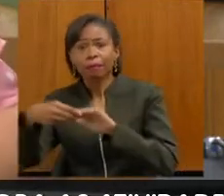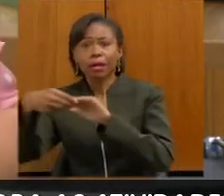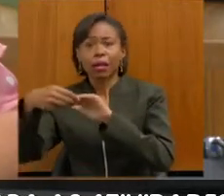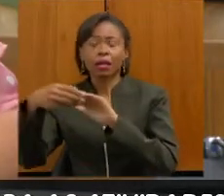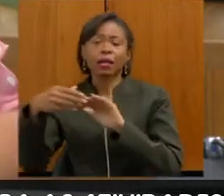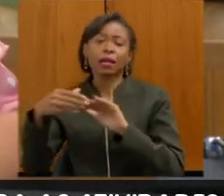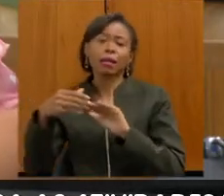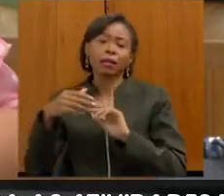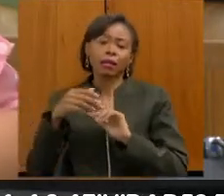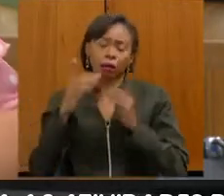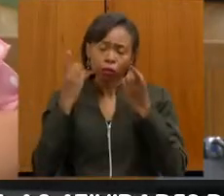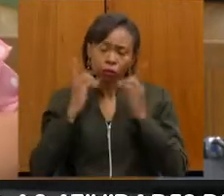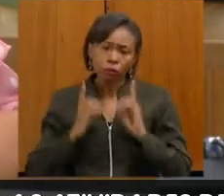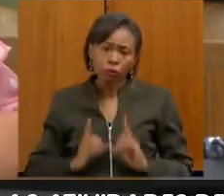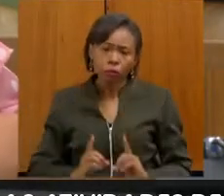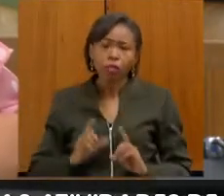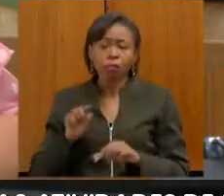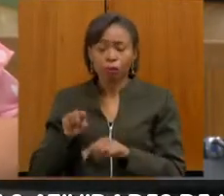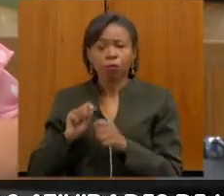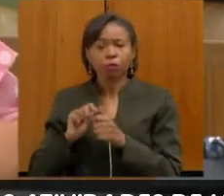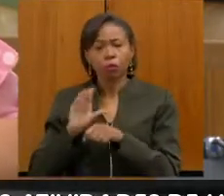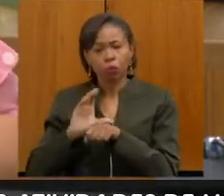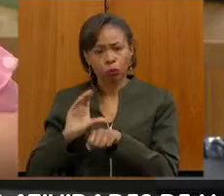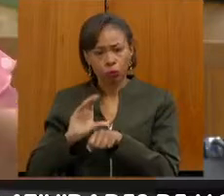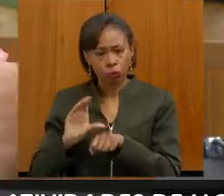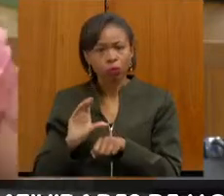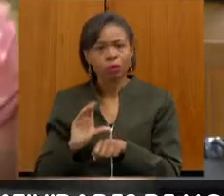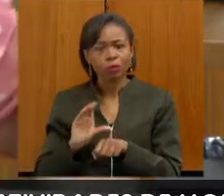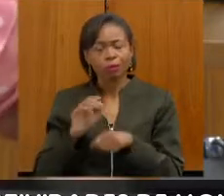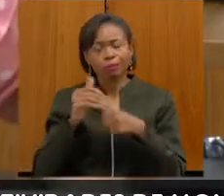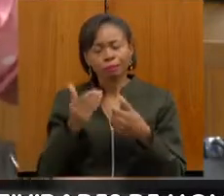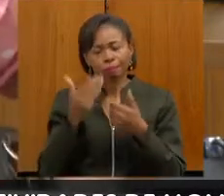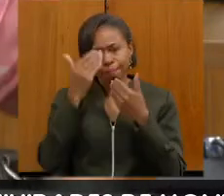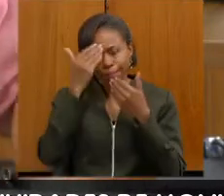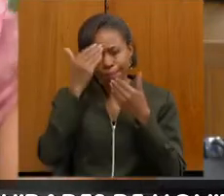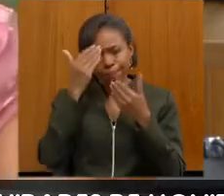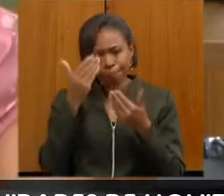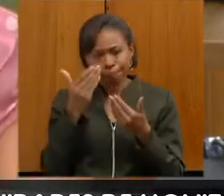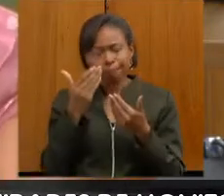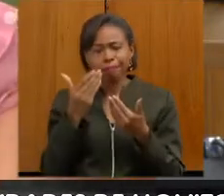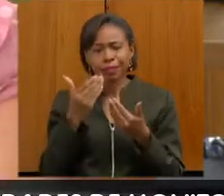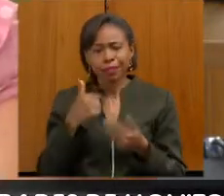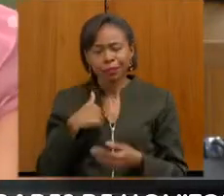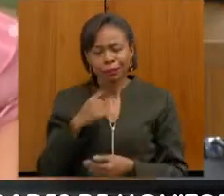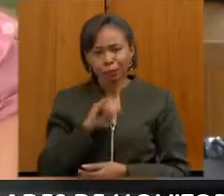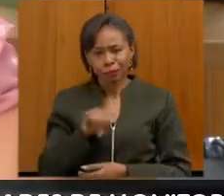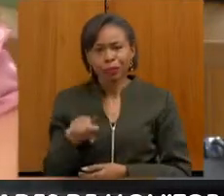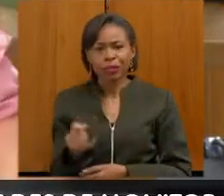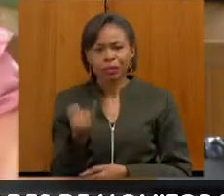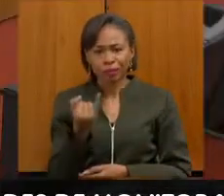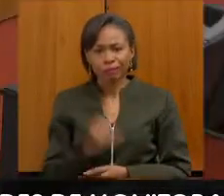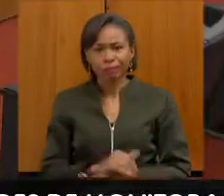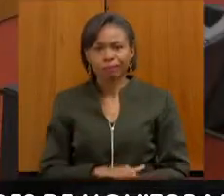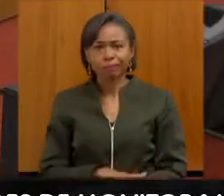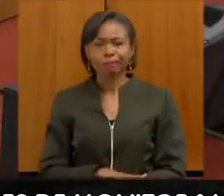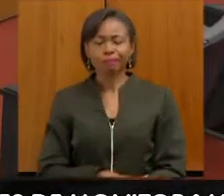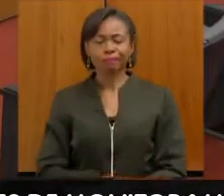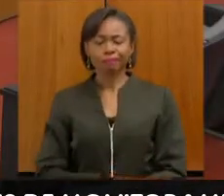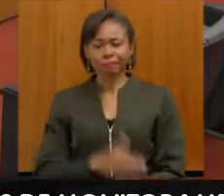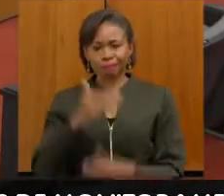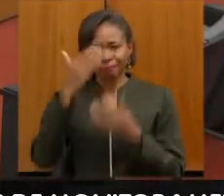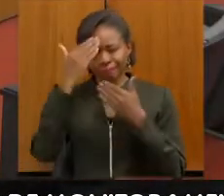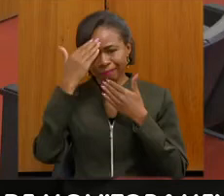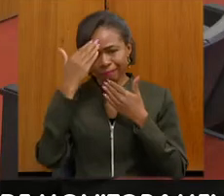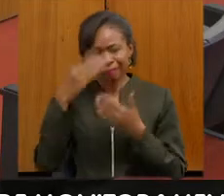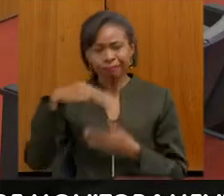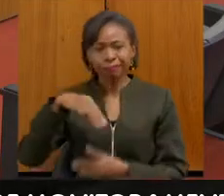pessoas para esses cursos também. E eu agradeço a minha oportunidade. Muito obrigado,